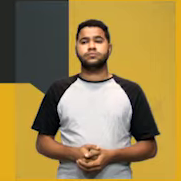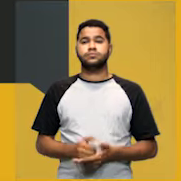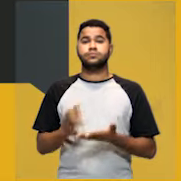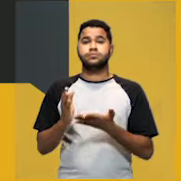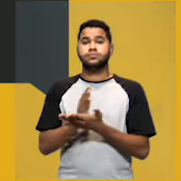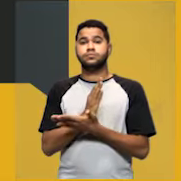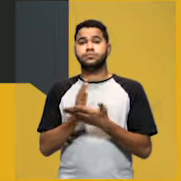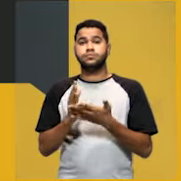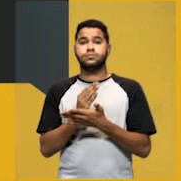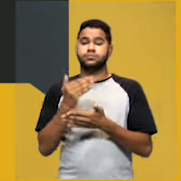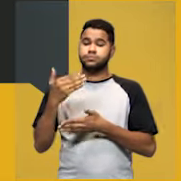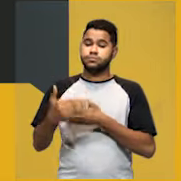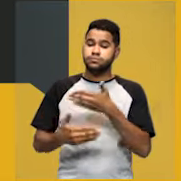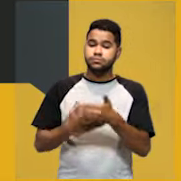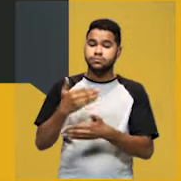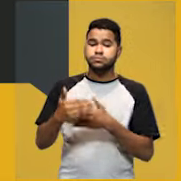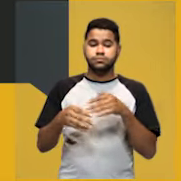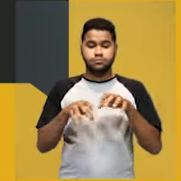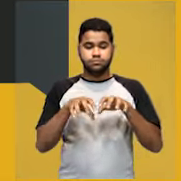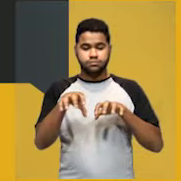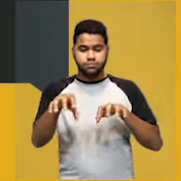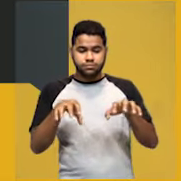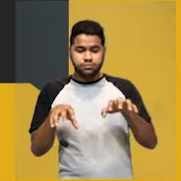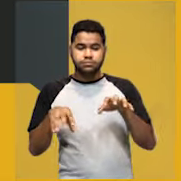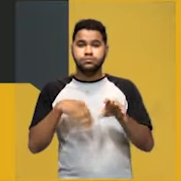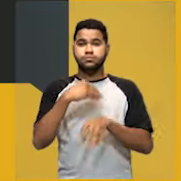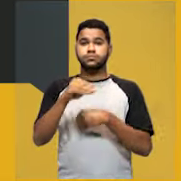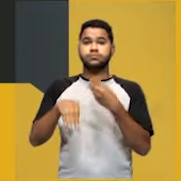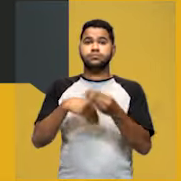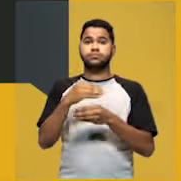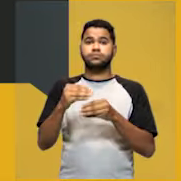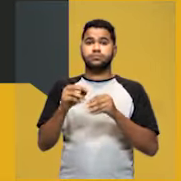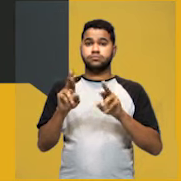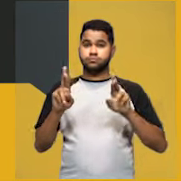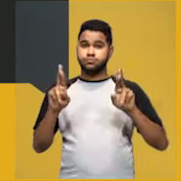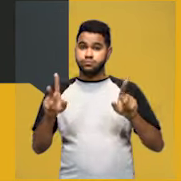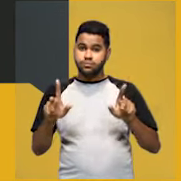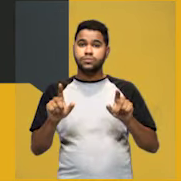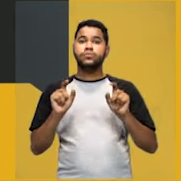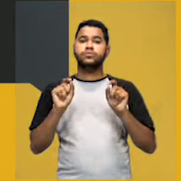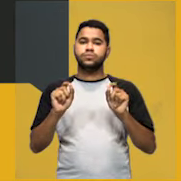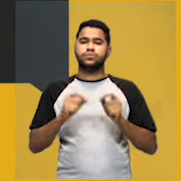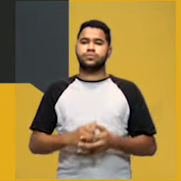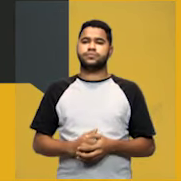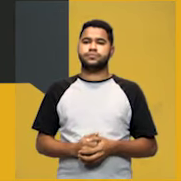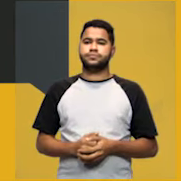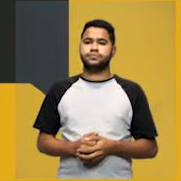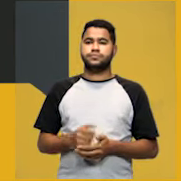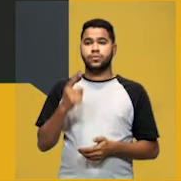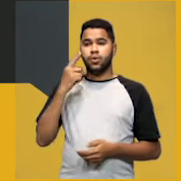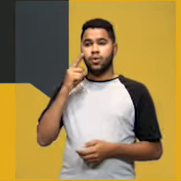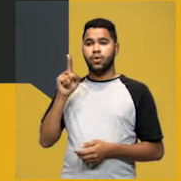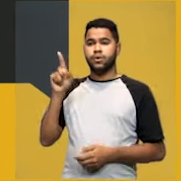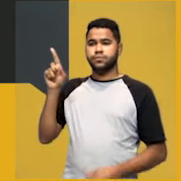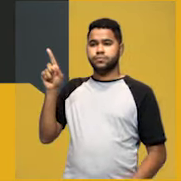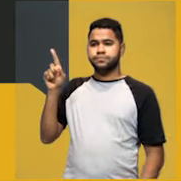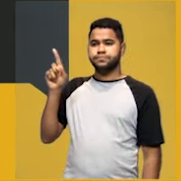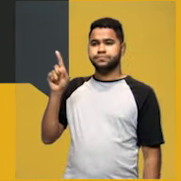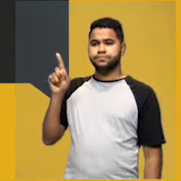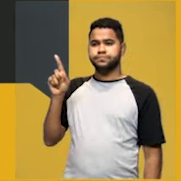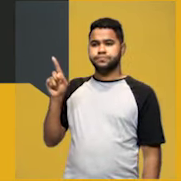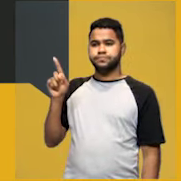Alguns processos para separar as misturas heterogêneas são a catação, a